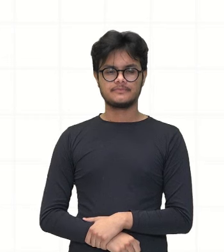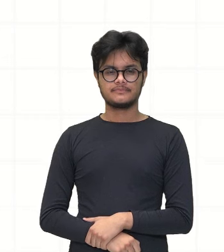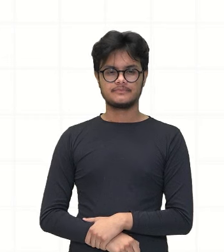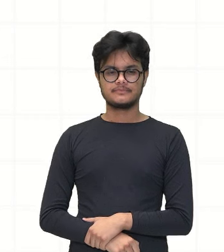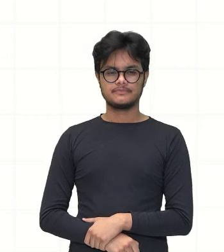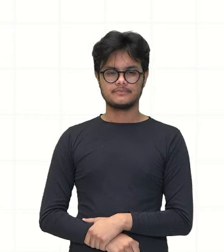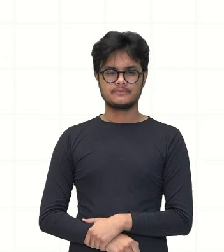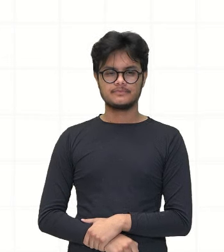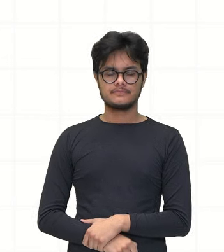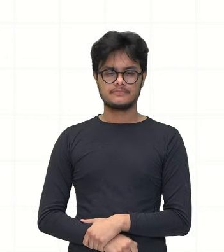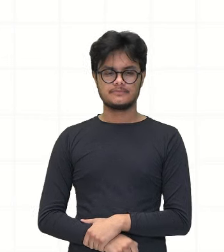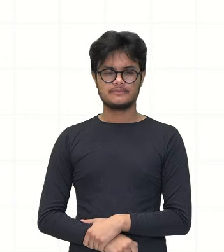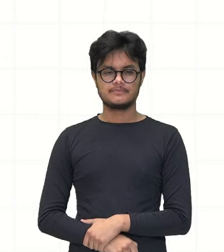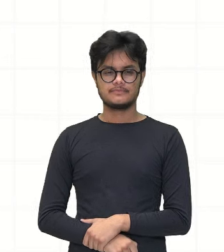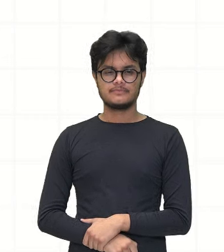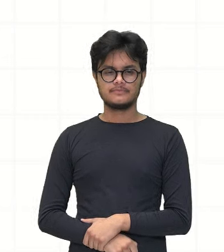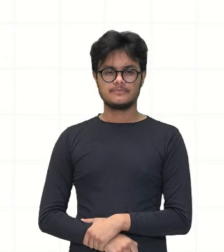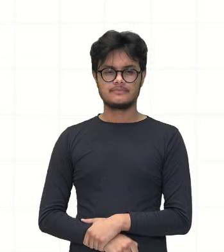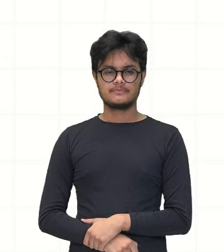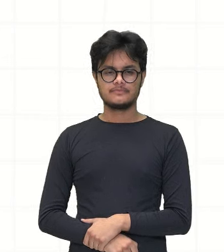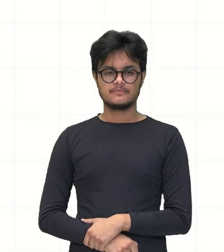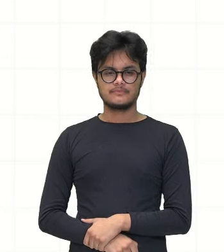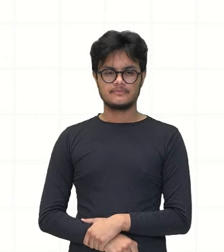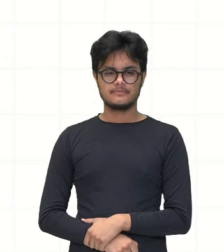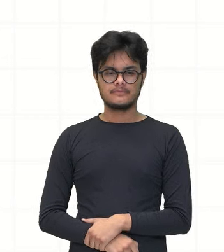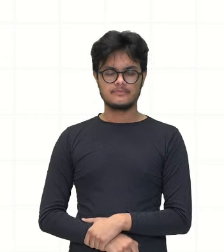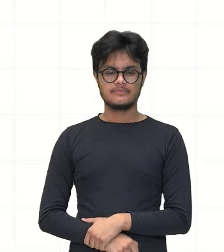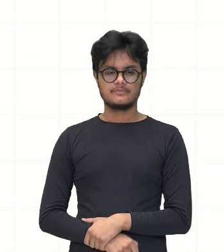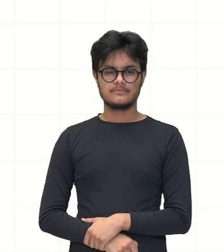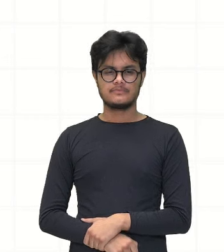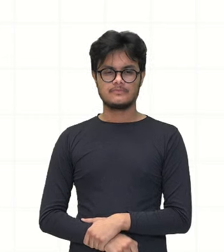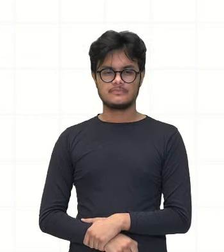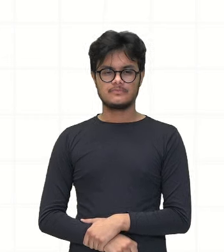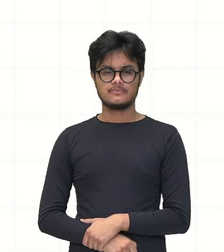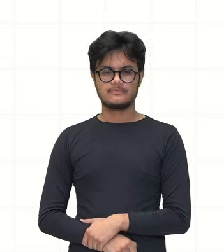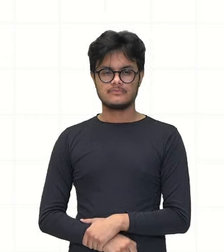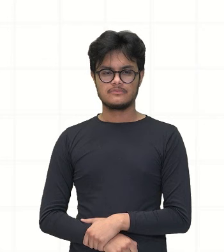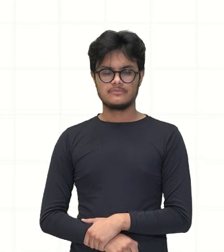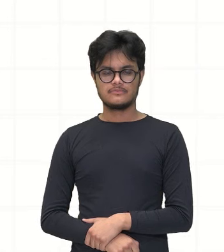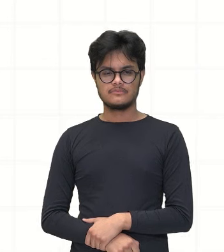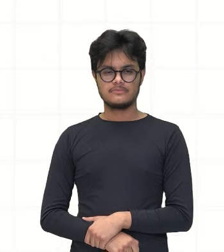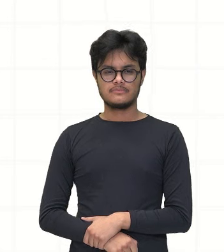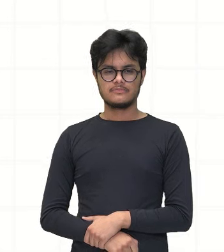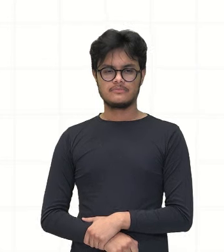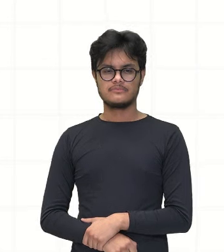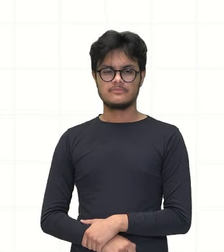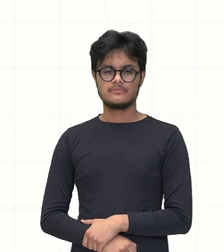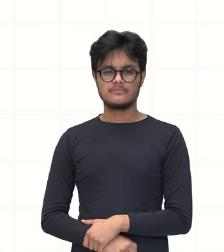4 menos menos 3. Lembrando que esse menos aqui é da fórmula, né? Então,